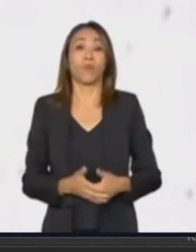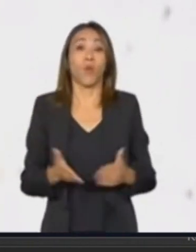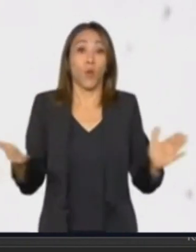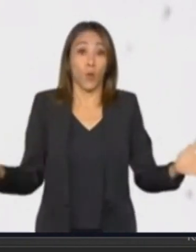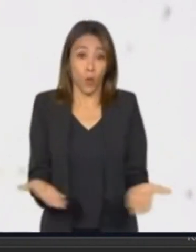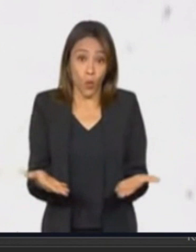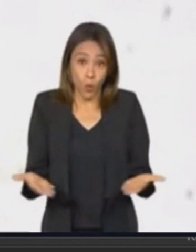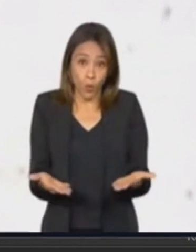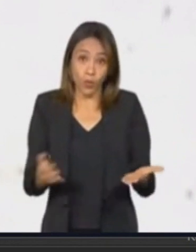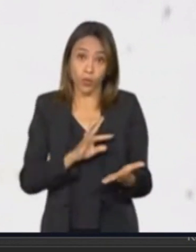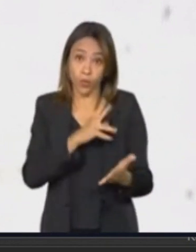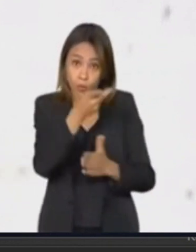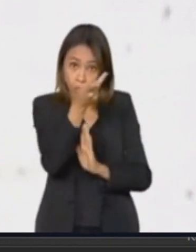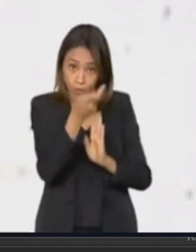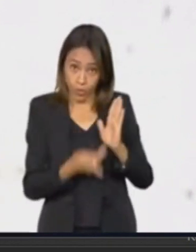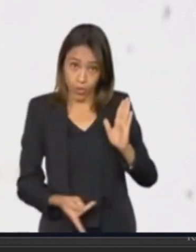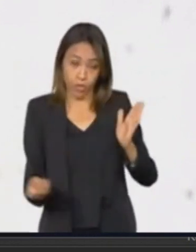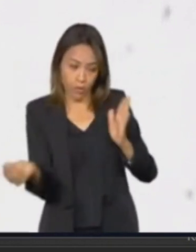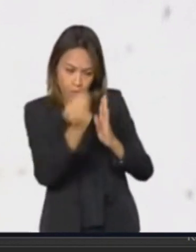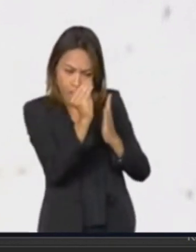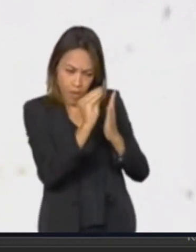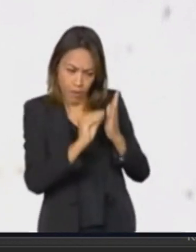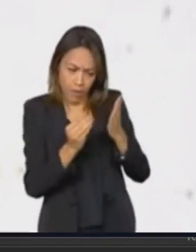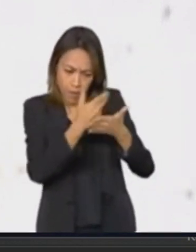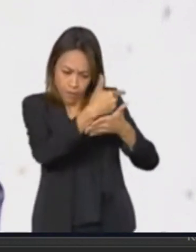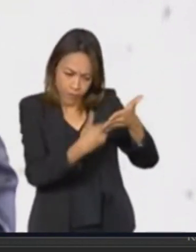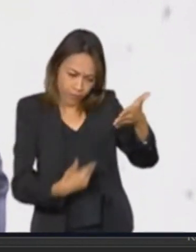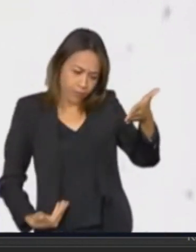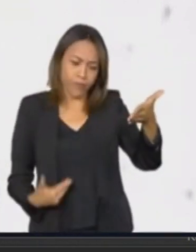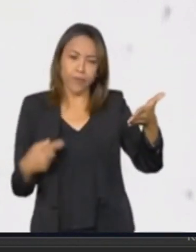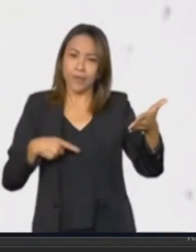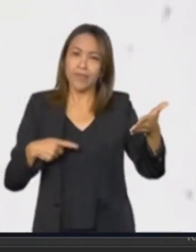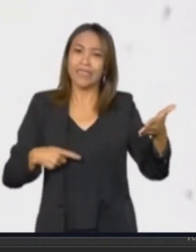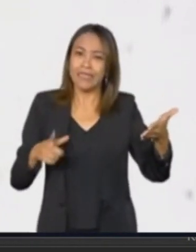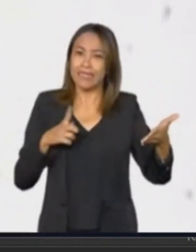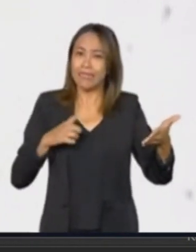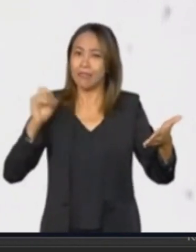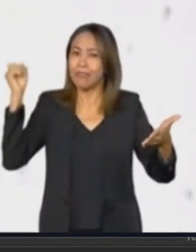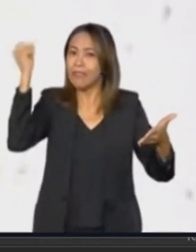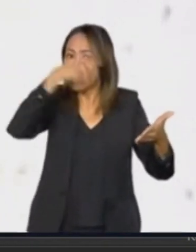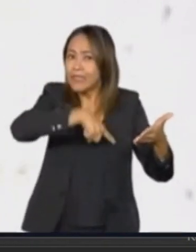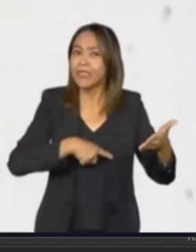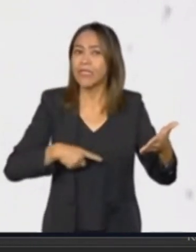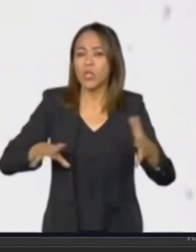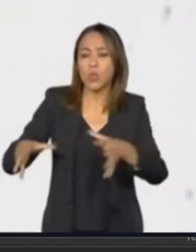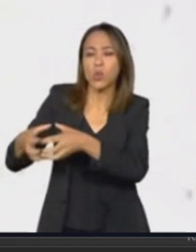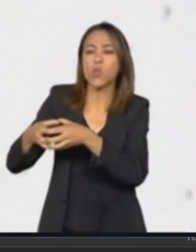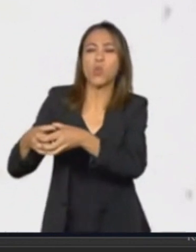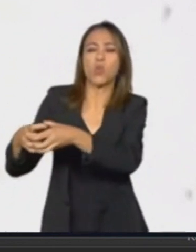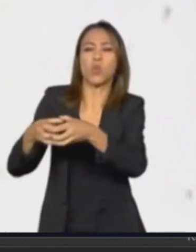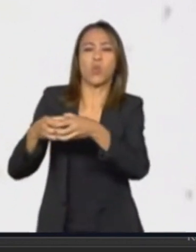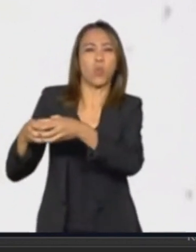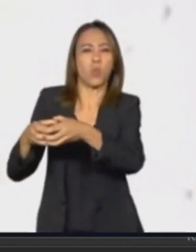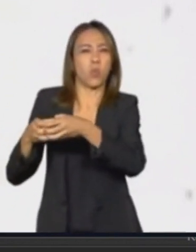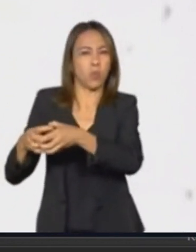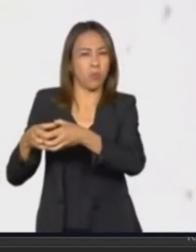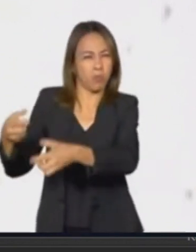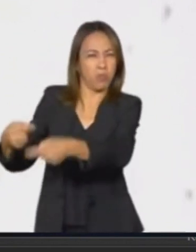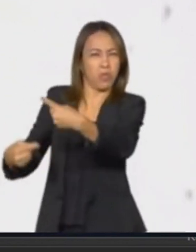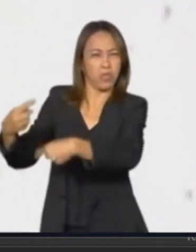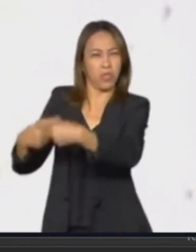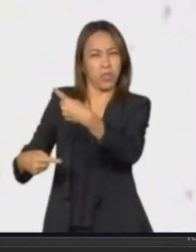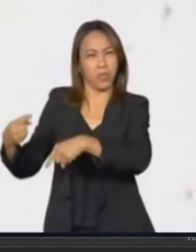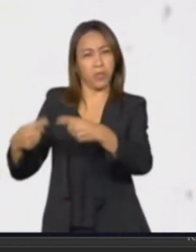que está delineado na declaração está sob ataque. Grupos se organizam politicamente para questionar a